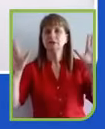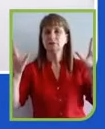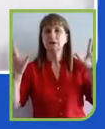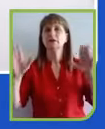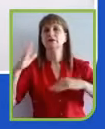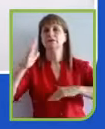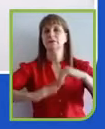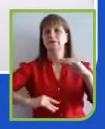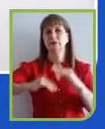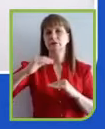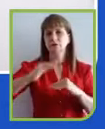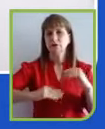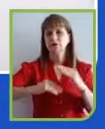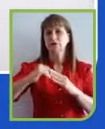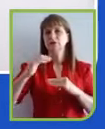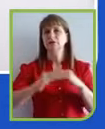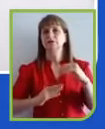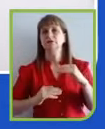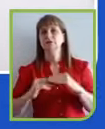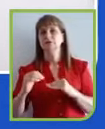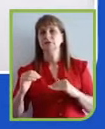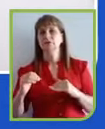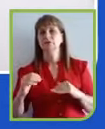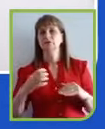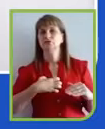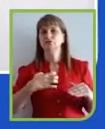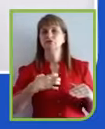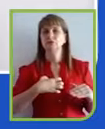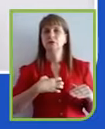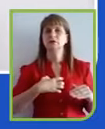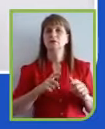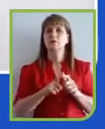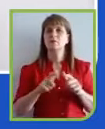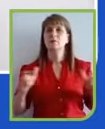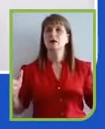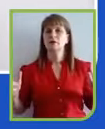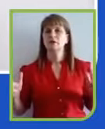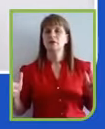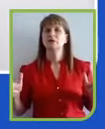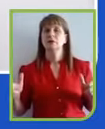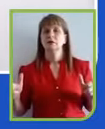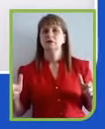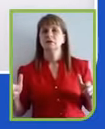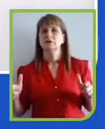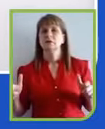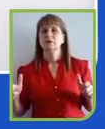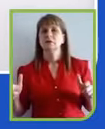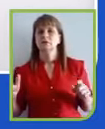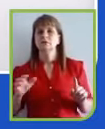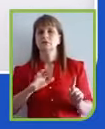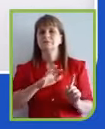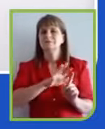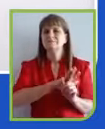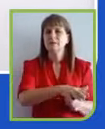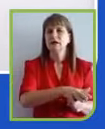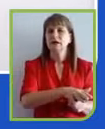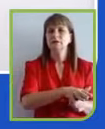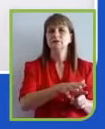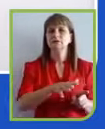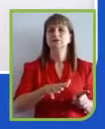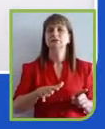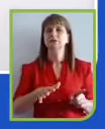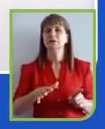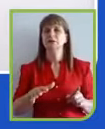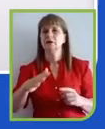de uma forma mais abrangente, explicitando todos os seus impactos ambientais e também as suas contribuições para a